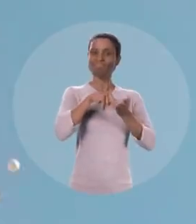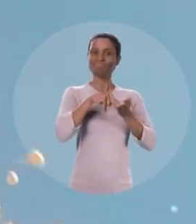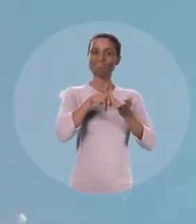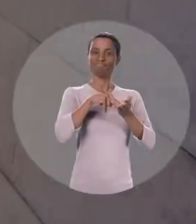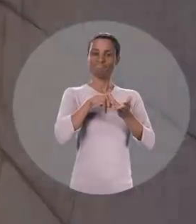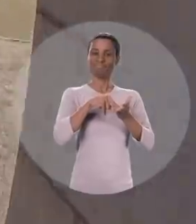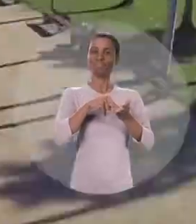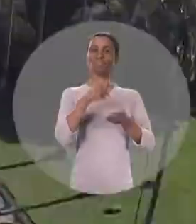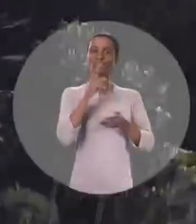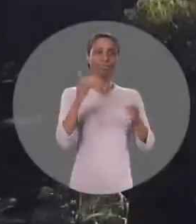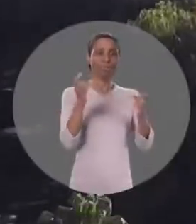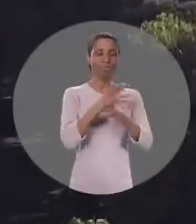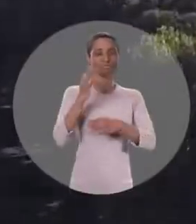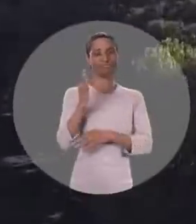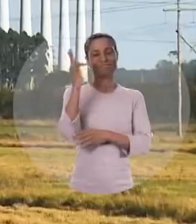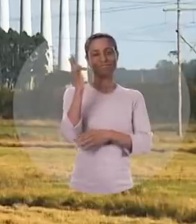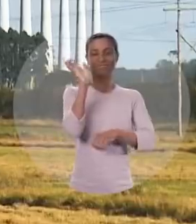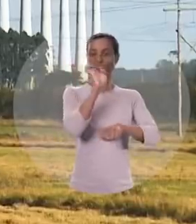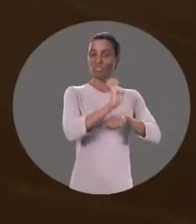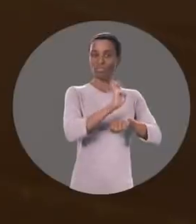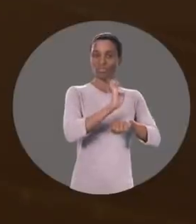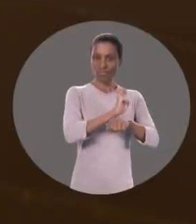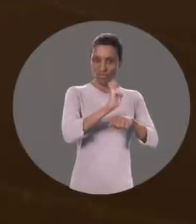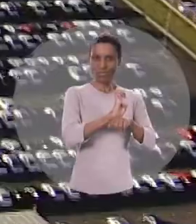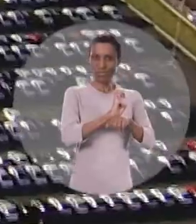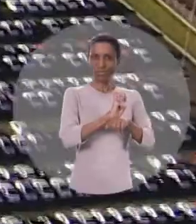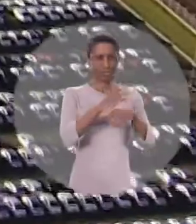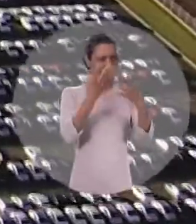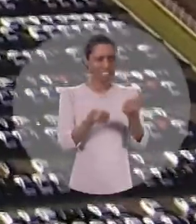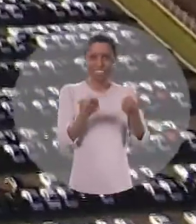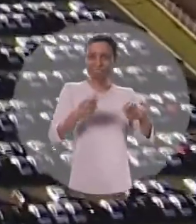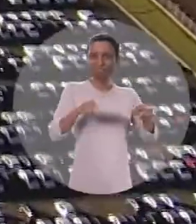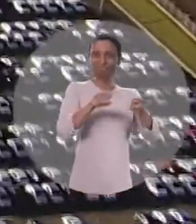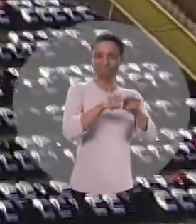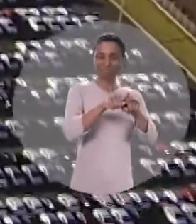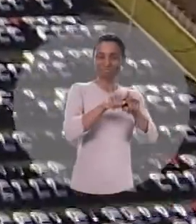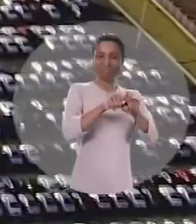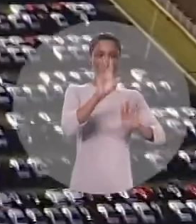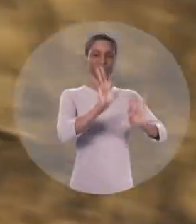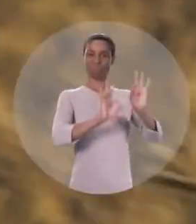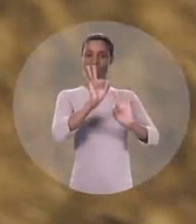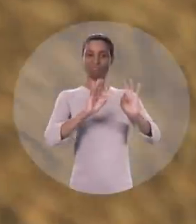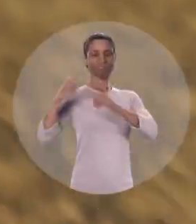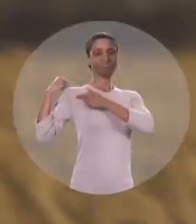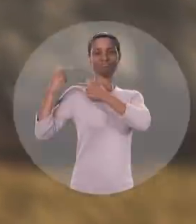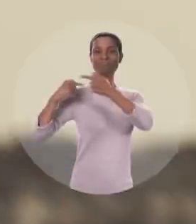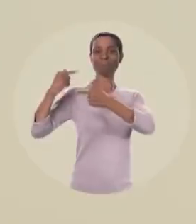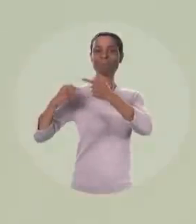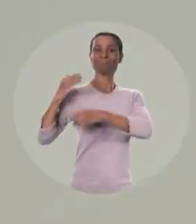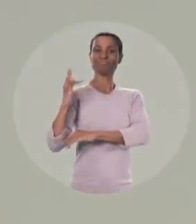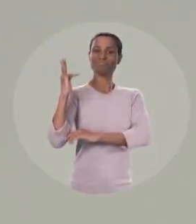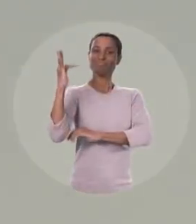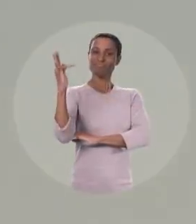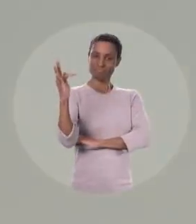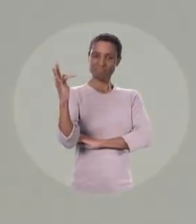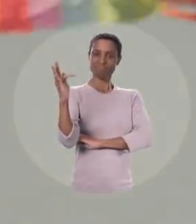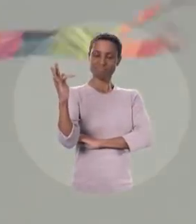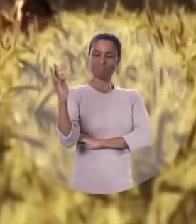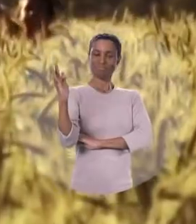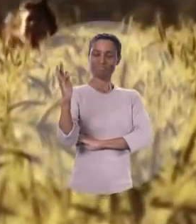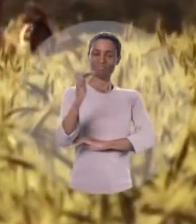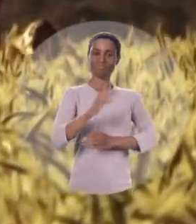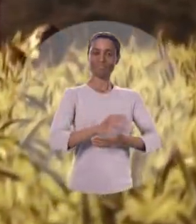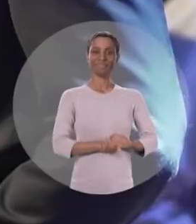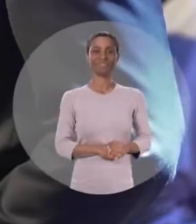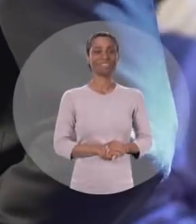de pé, pronto para o futuro. Um estado que se abre para as parcerias e prepara o futuro para as